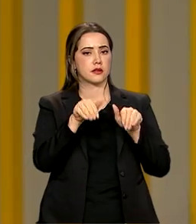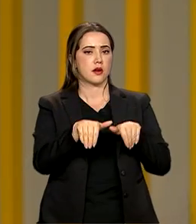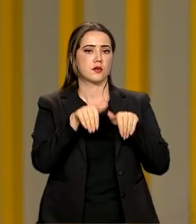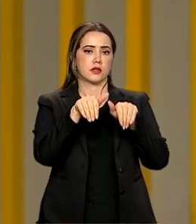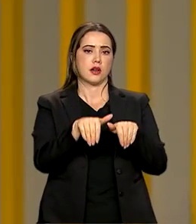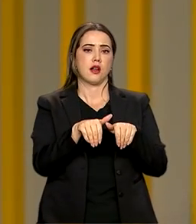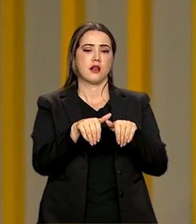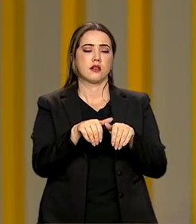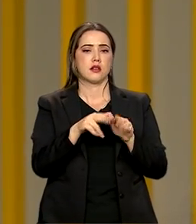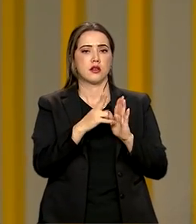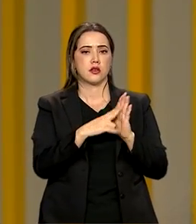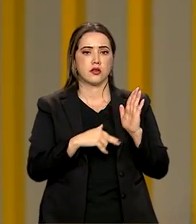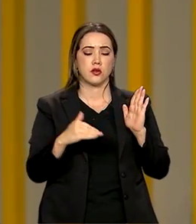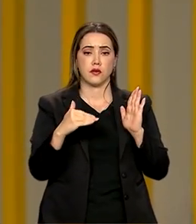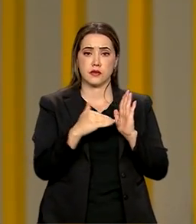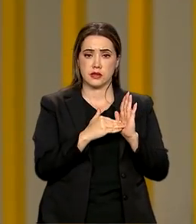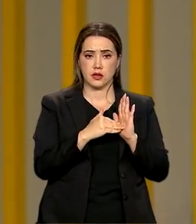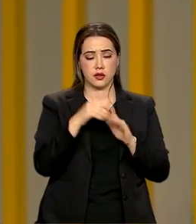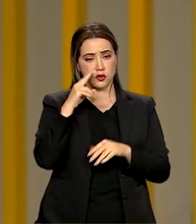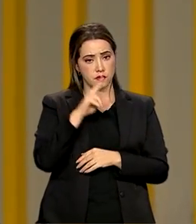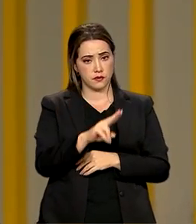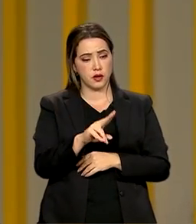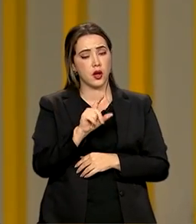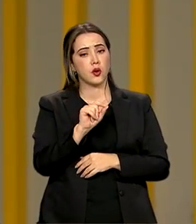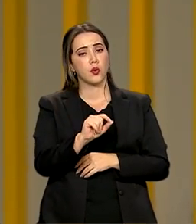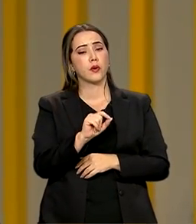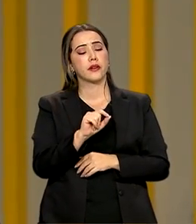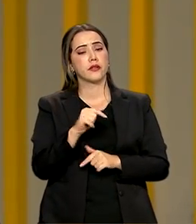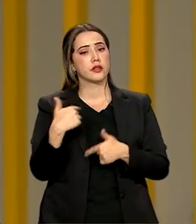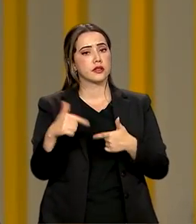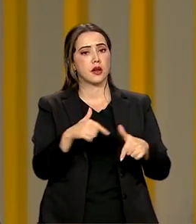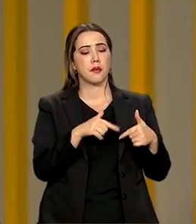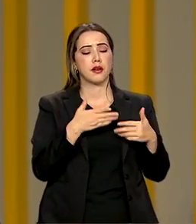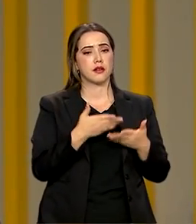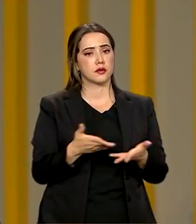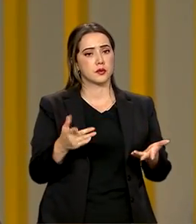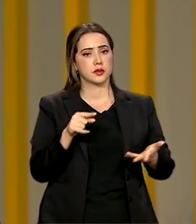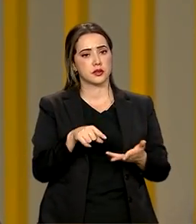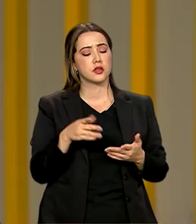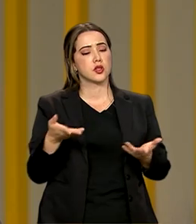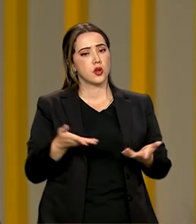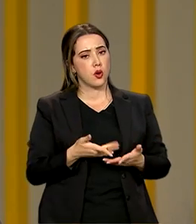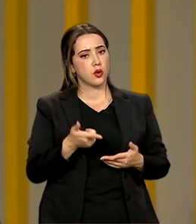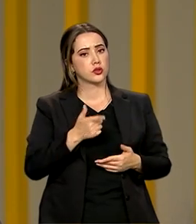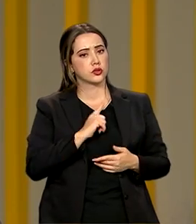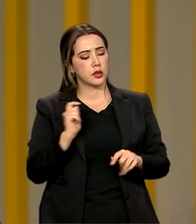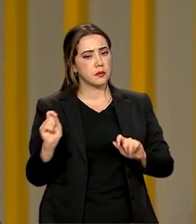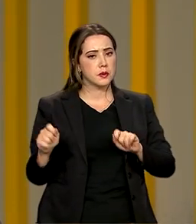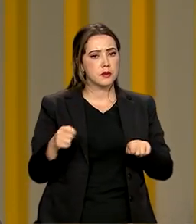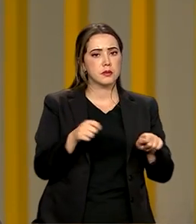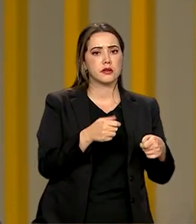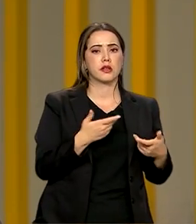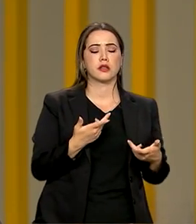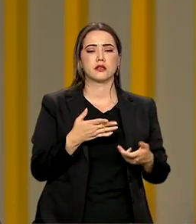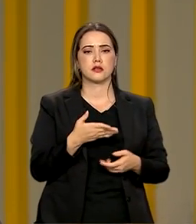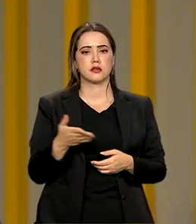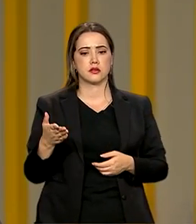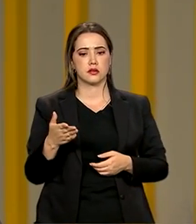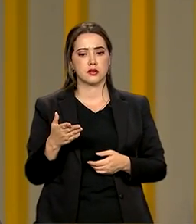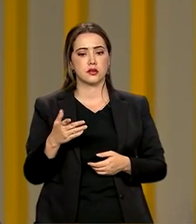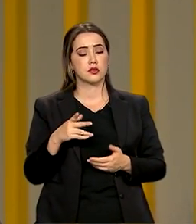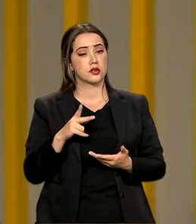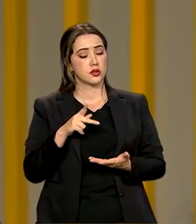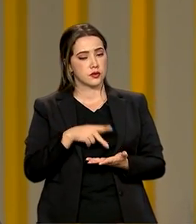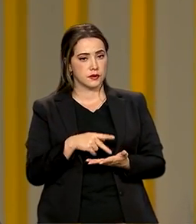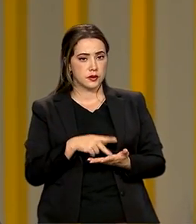loco uma questão que foi trabalhada por eles e que hoje eles colhem os frutos, realmente,